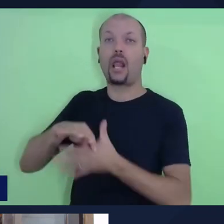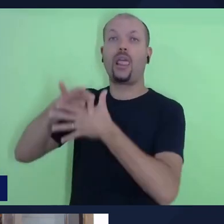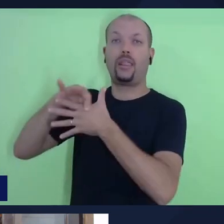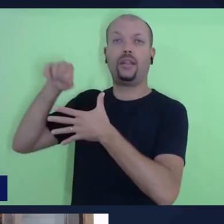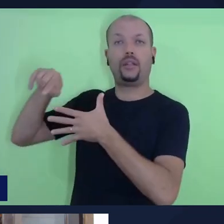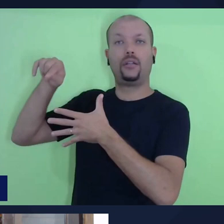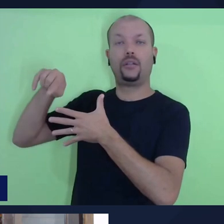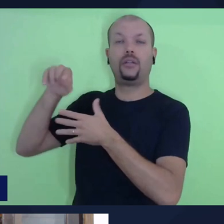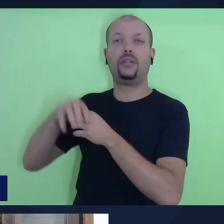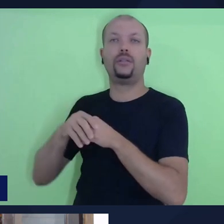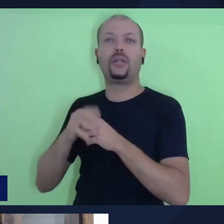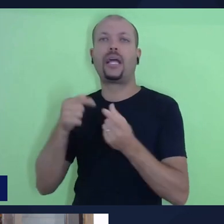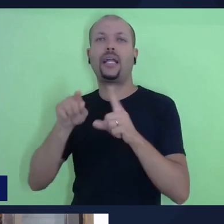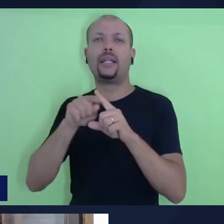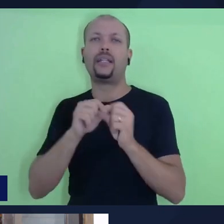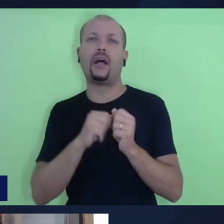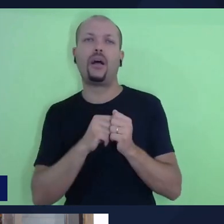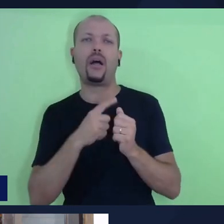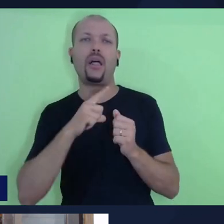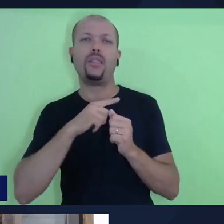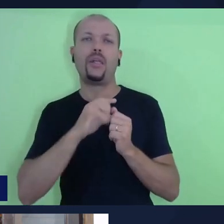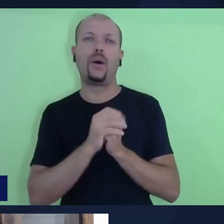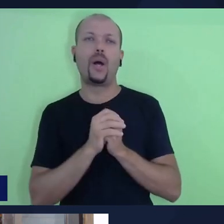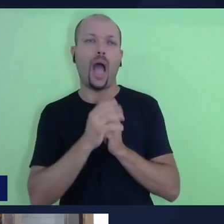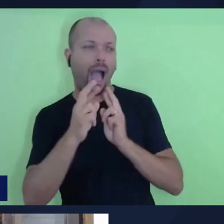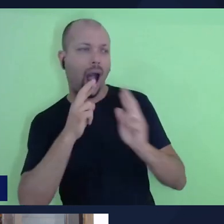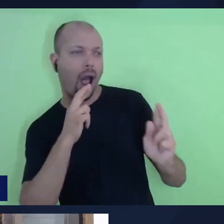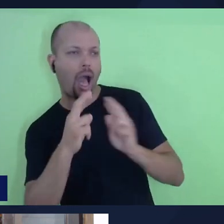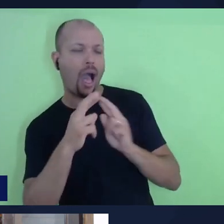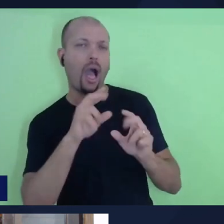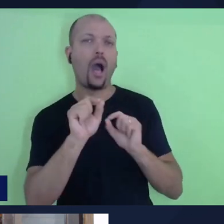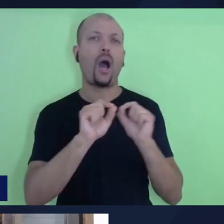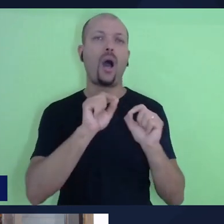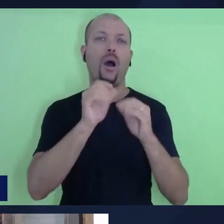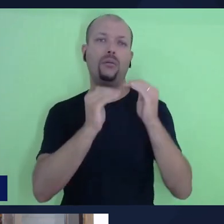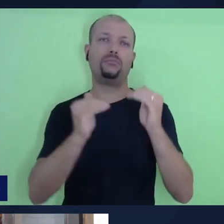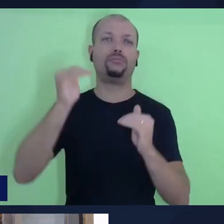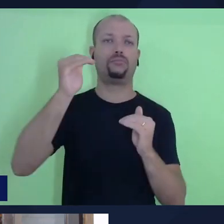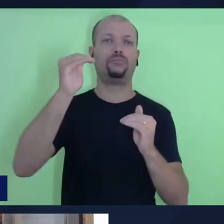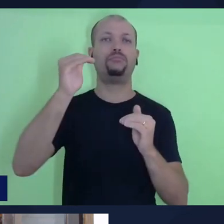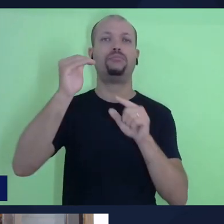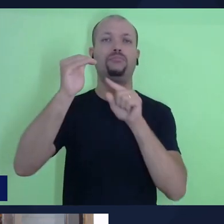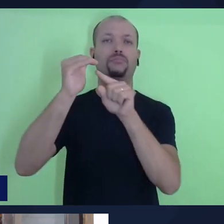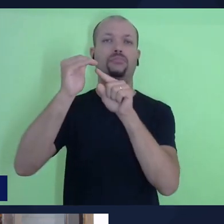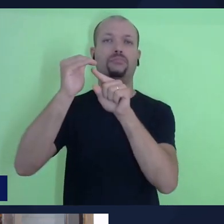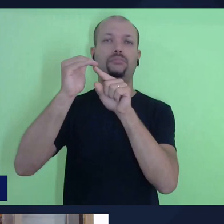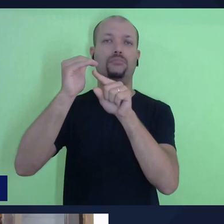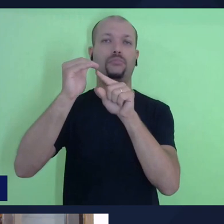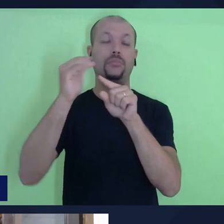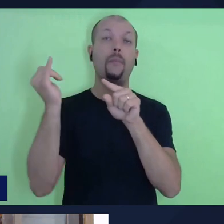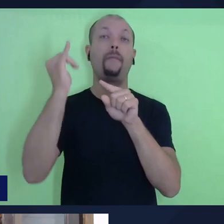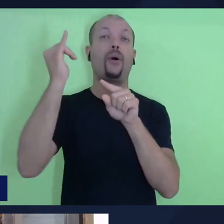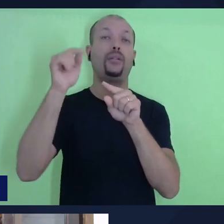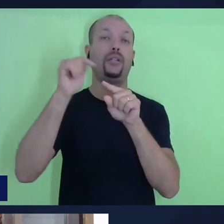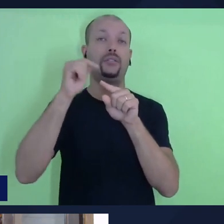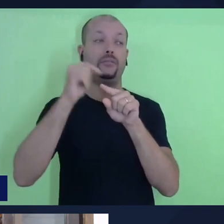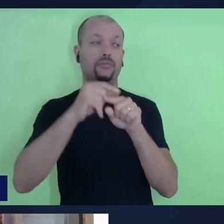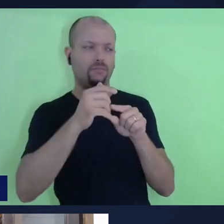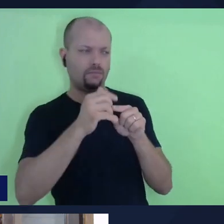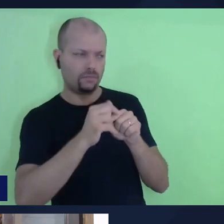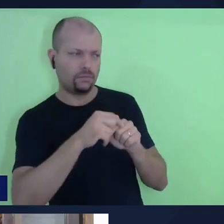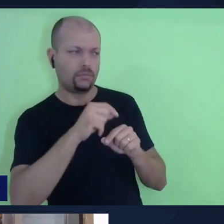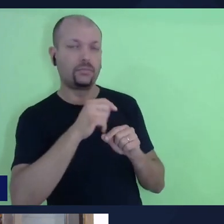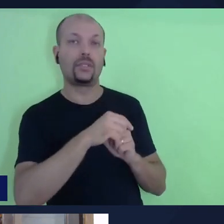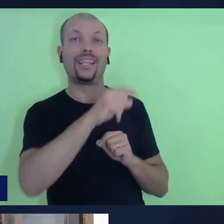estabeleciam uma relação de suzerano-vassalo, que era uma relação que permitia com que os